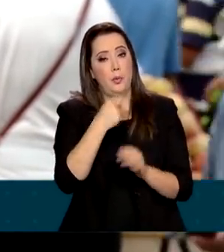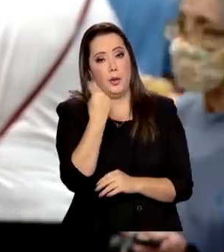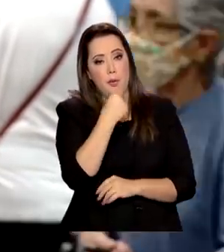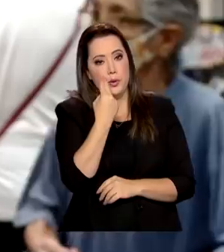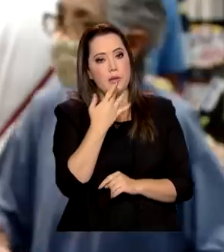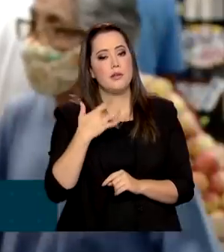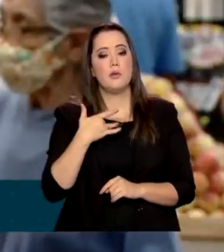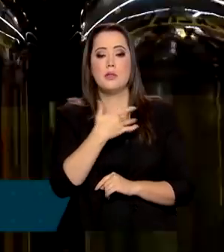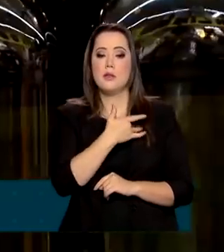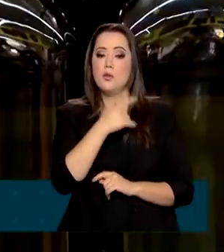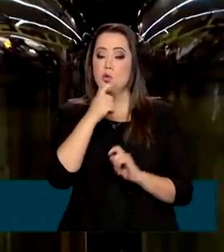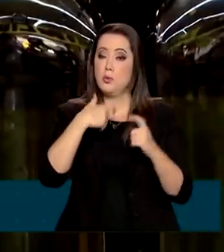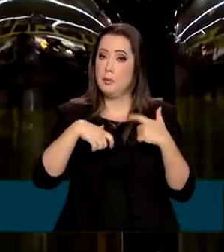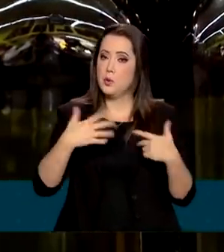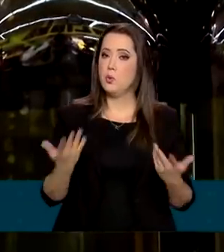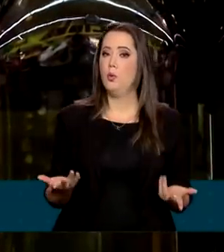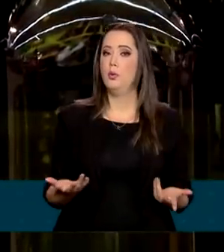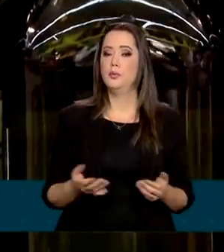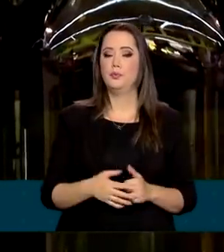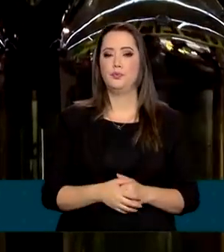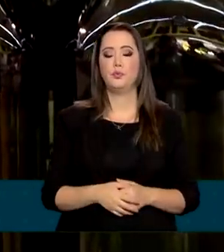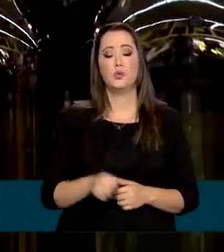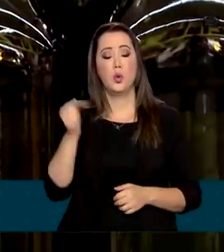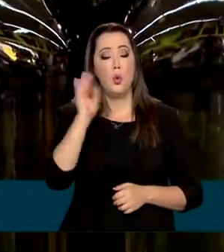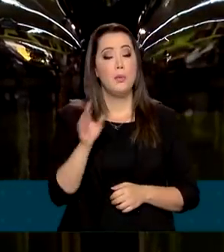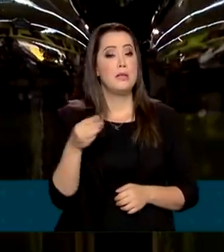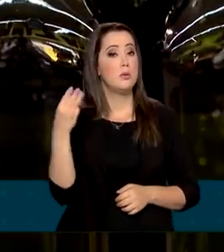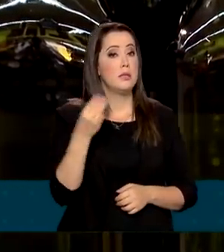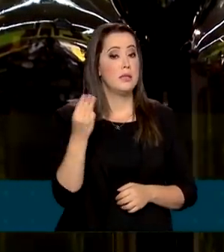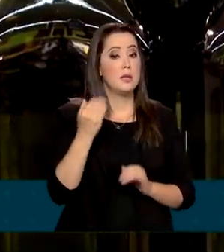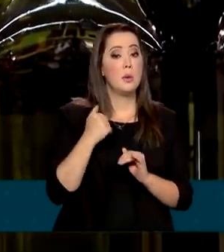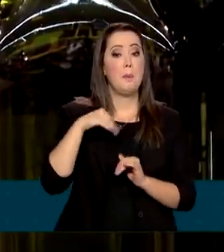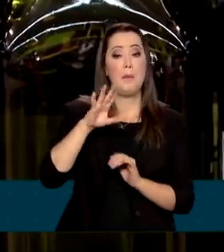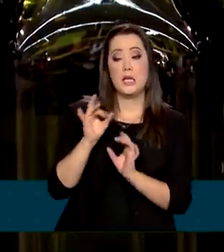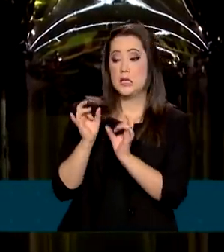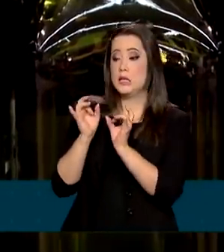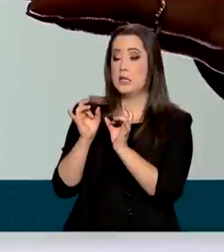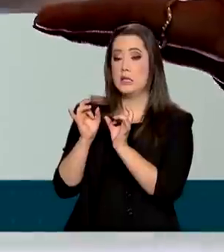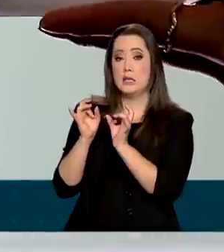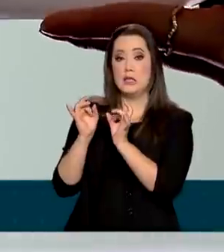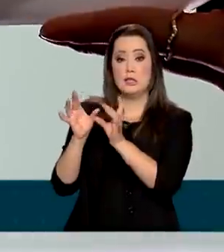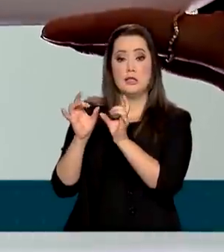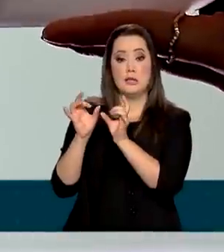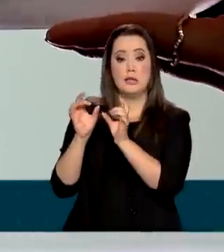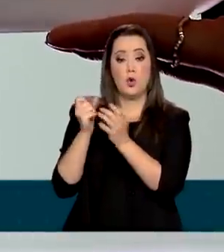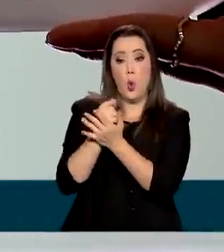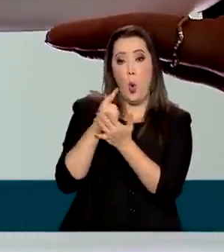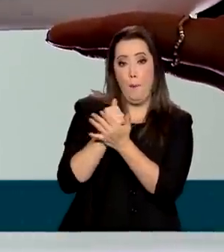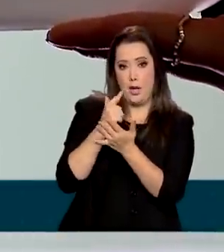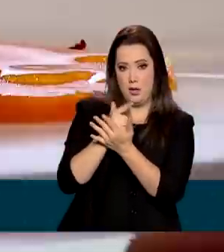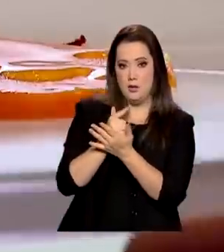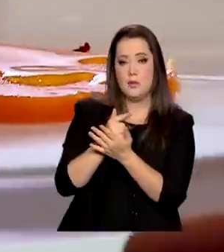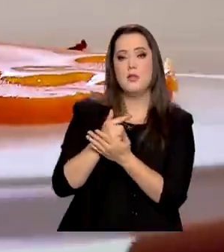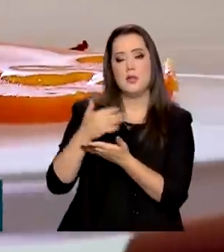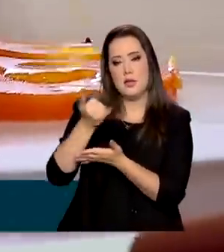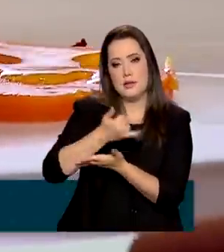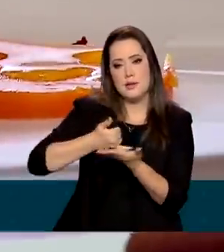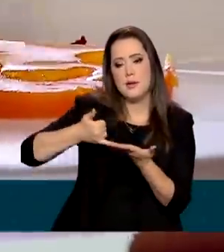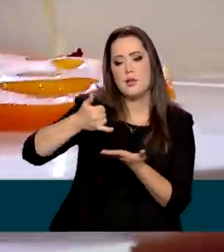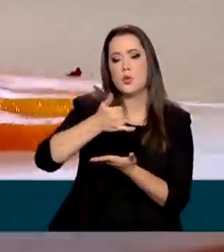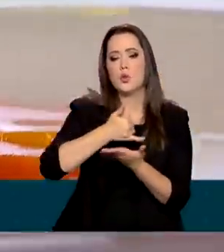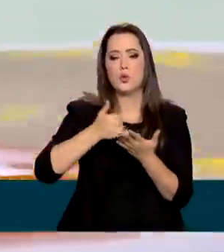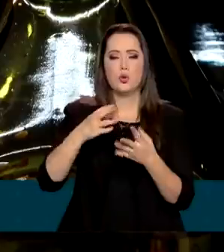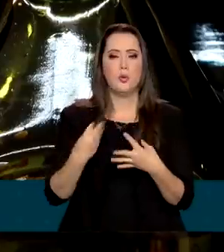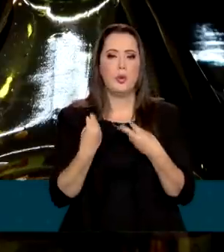saúde para a pessoa. O Brasil é o terceiro maior importador de azeite de oliva do mundo. E para garantir a qualidade do que chega no